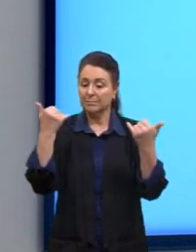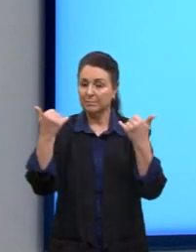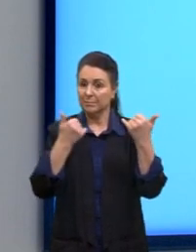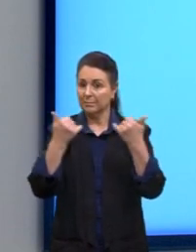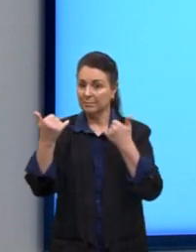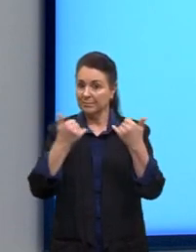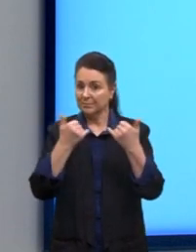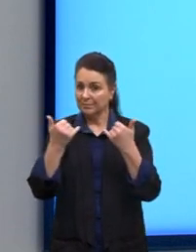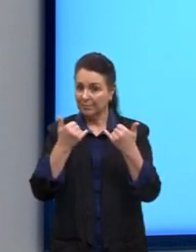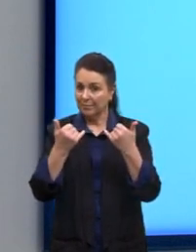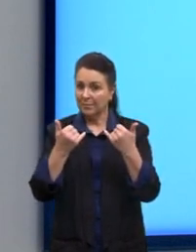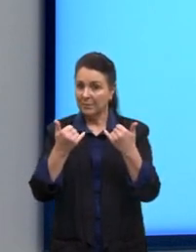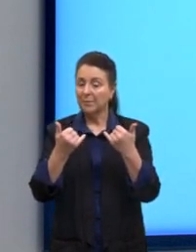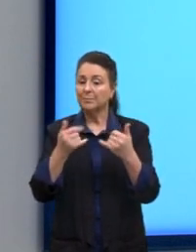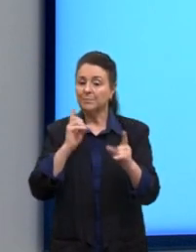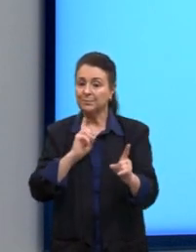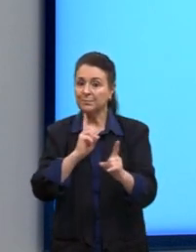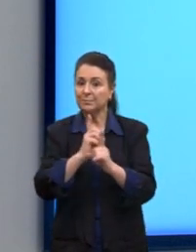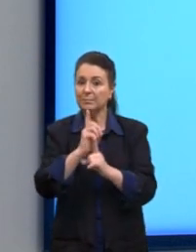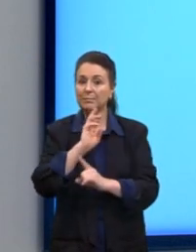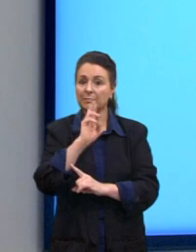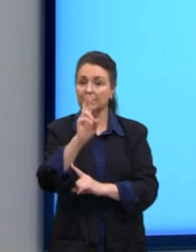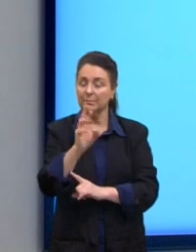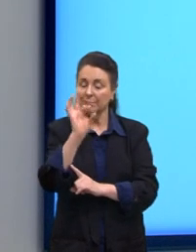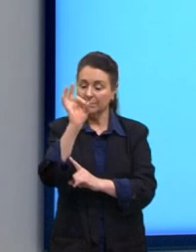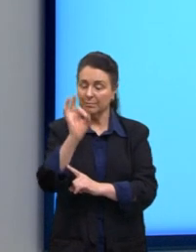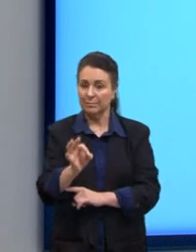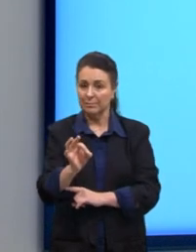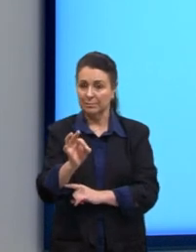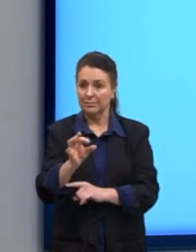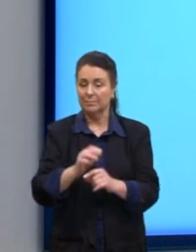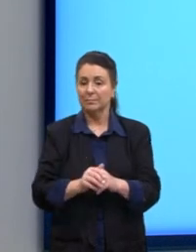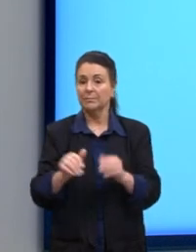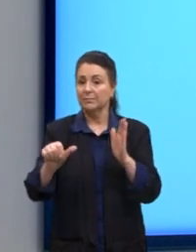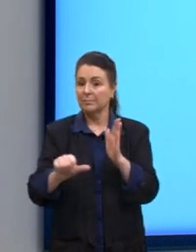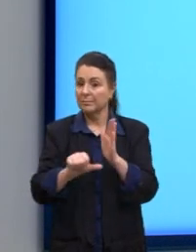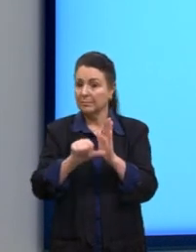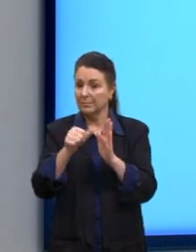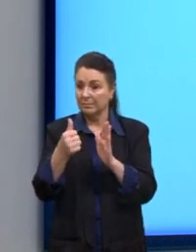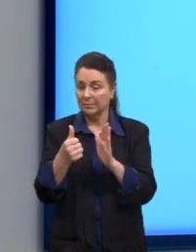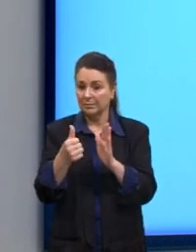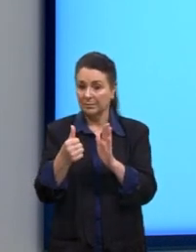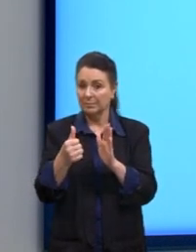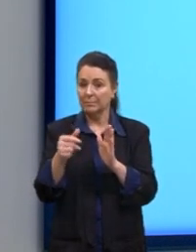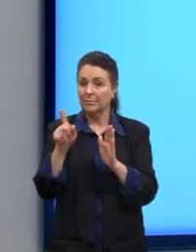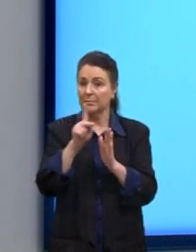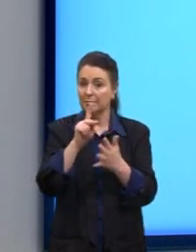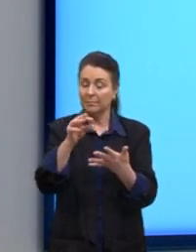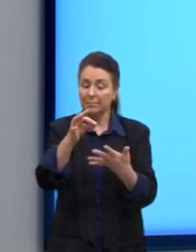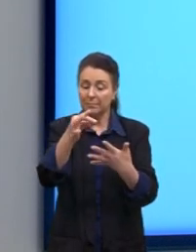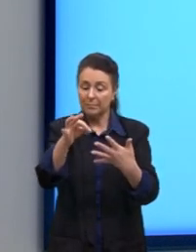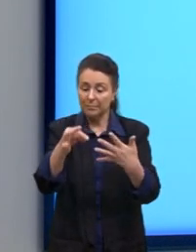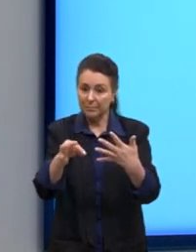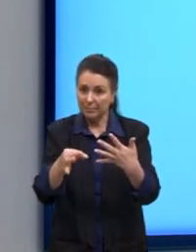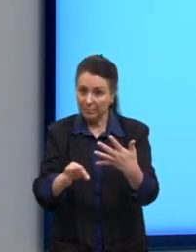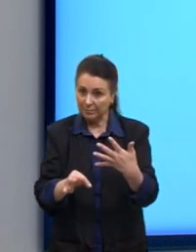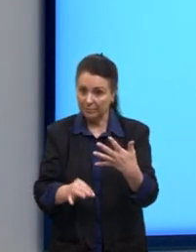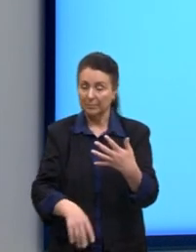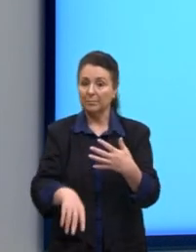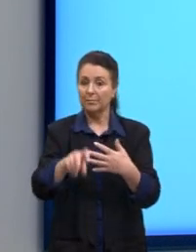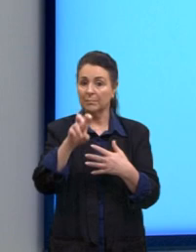buscando responder qual a equação correta. Primeira coisa, gente, eu destaquei aqui as cinco